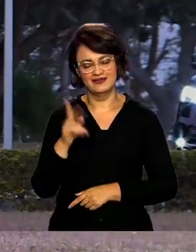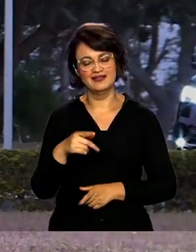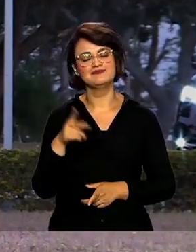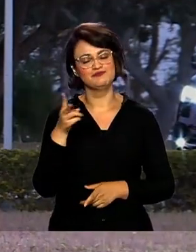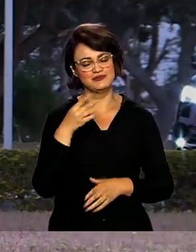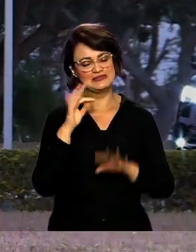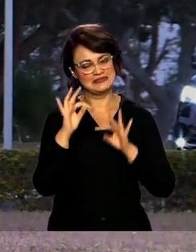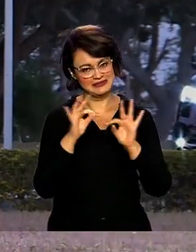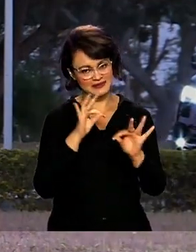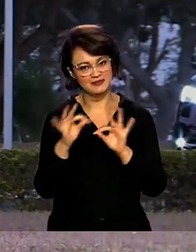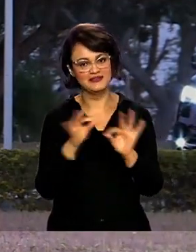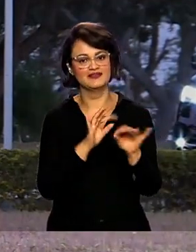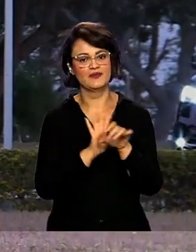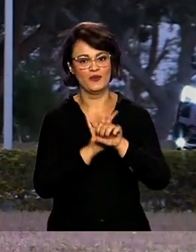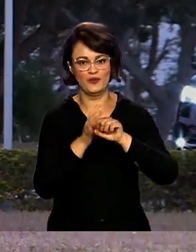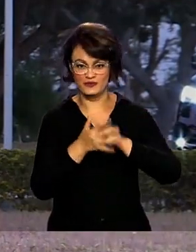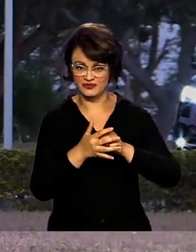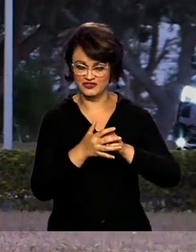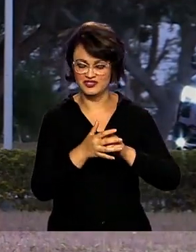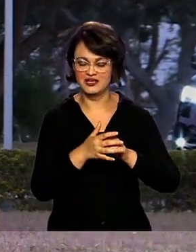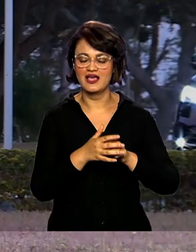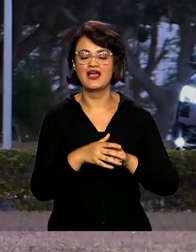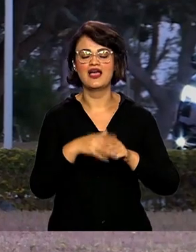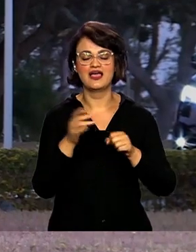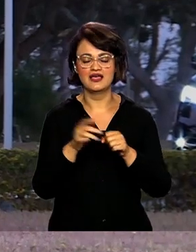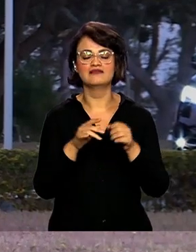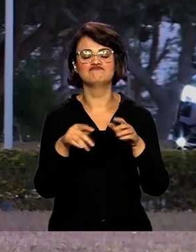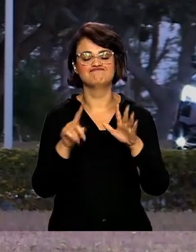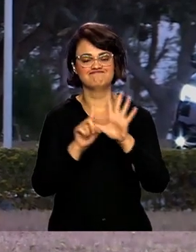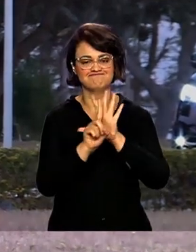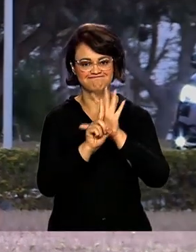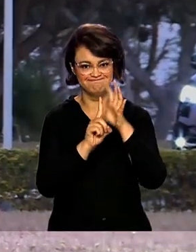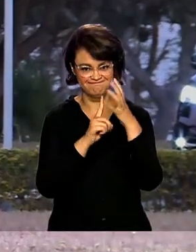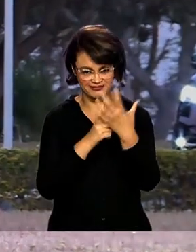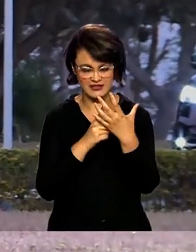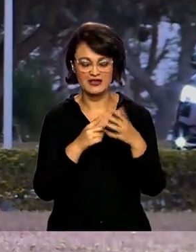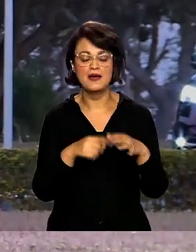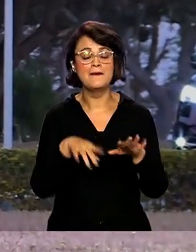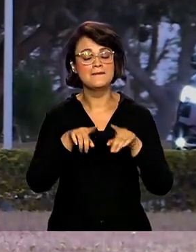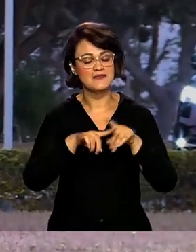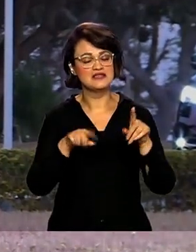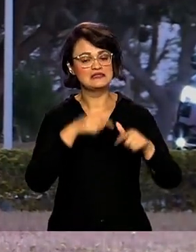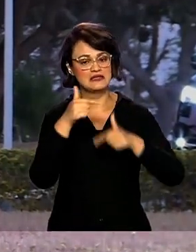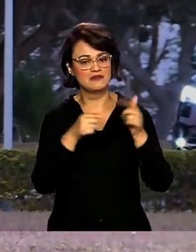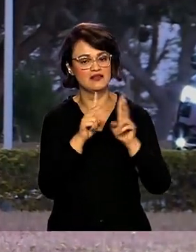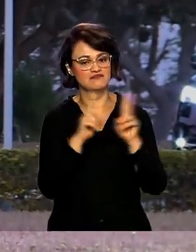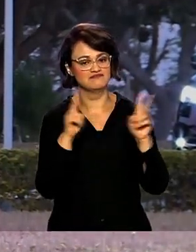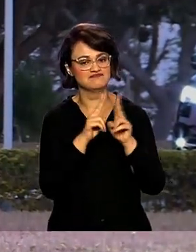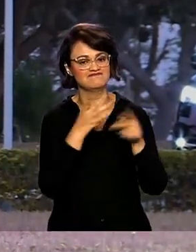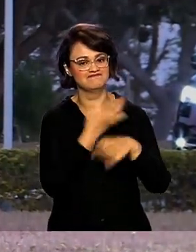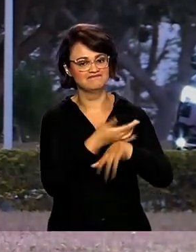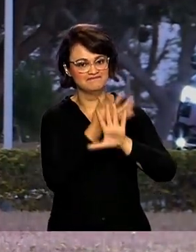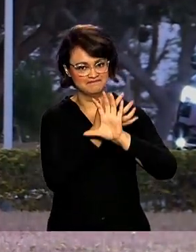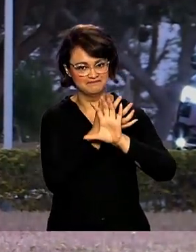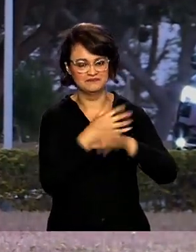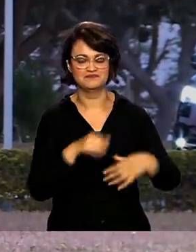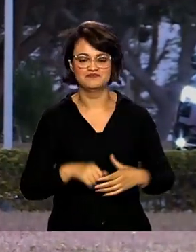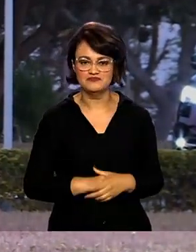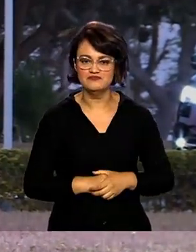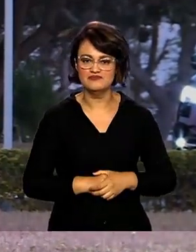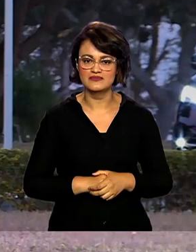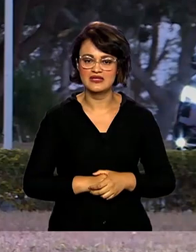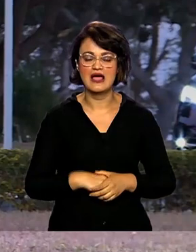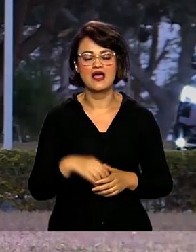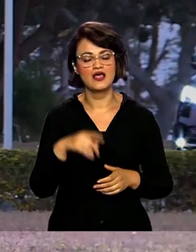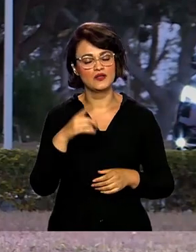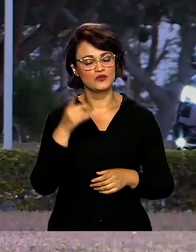recuperando da Covid-19. Ele cumpre o isolamento social e segue a rotina de trabalho remoto por videoconferência. O presidente